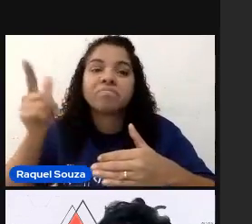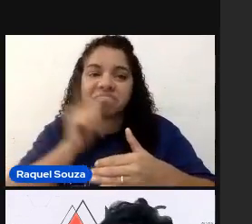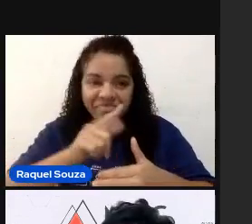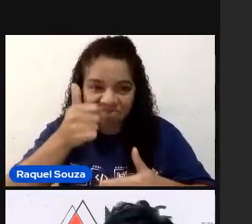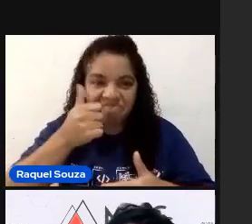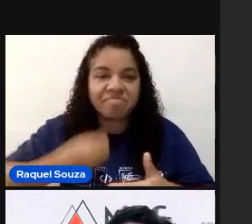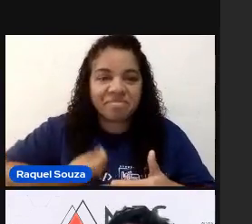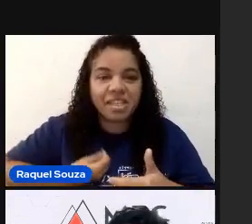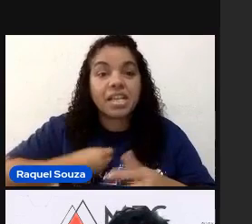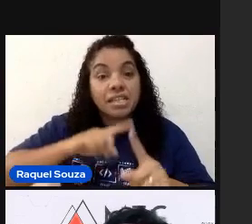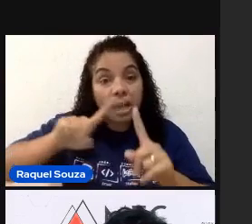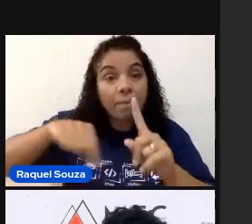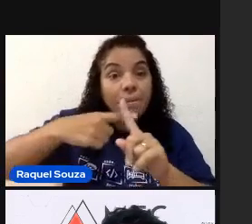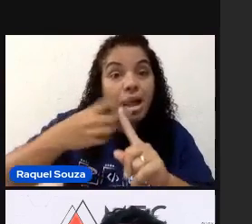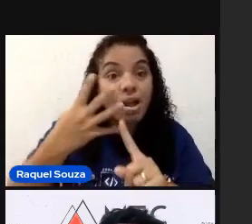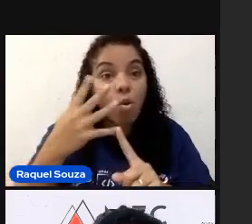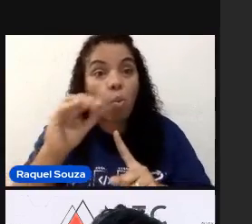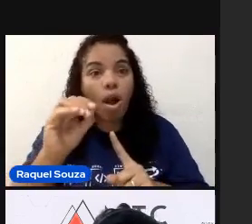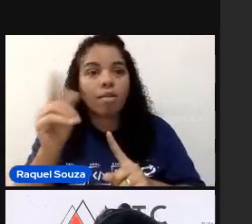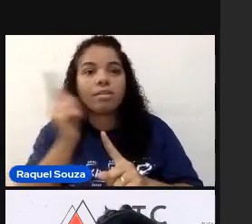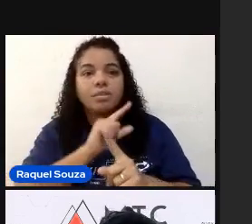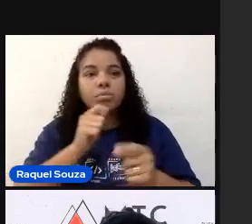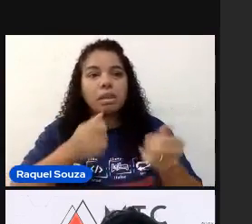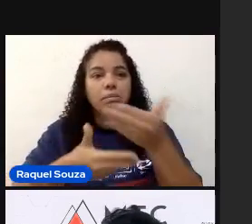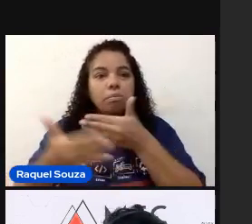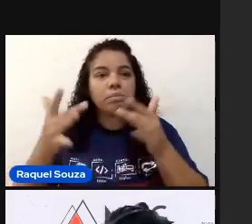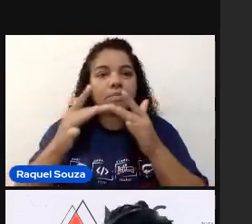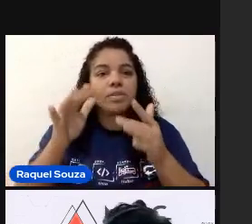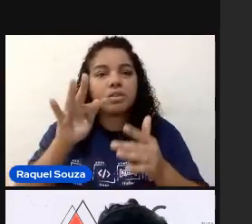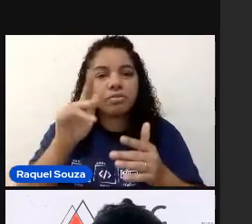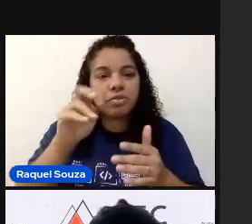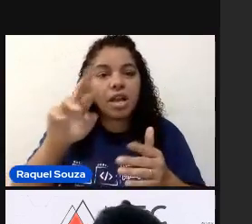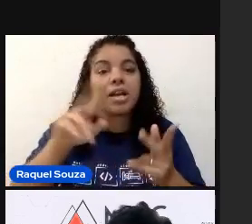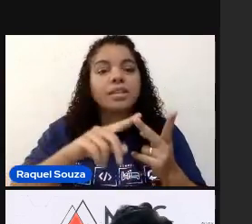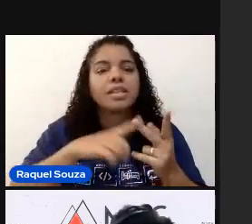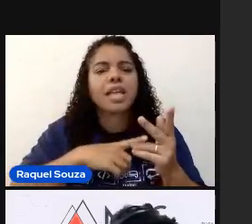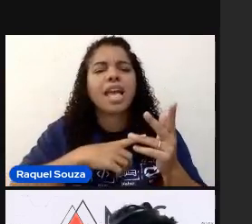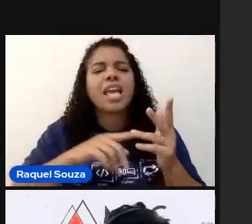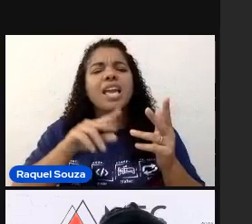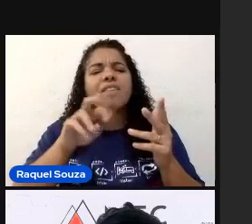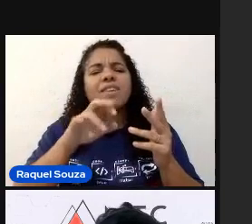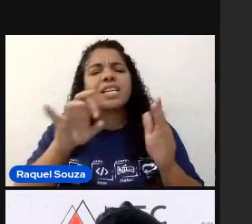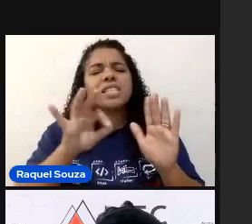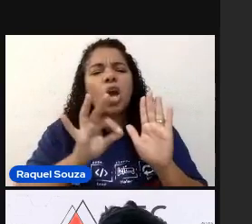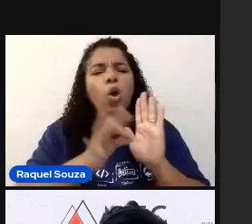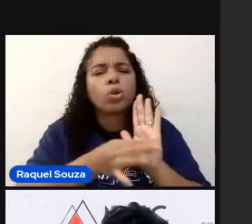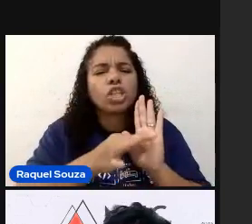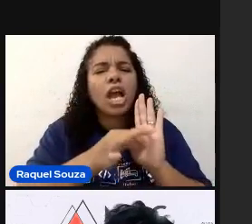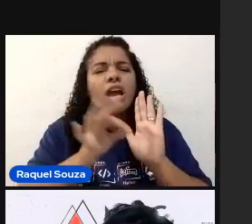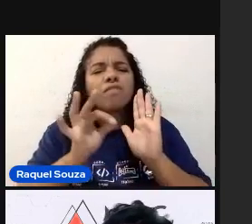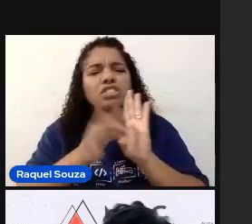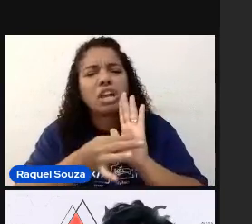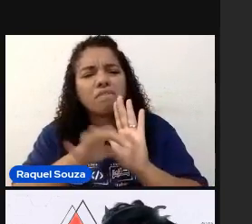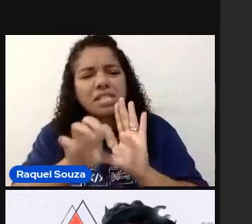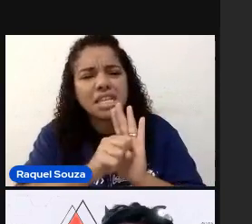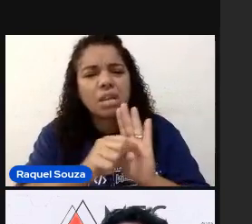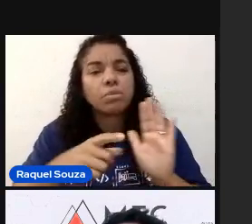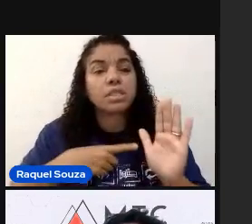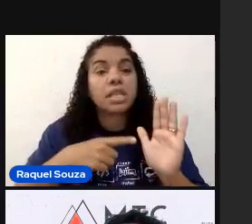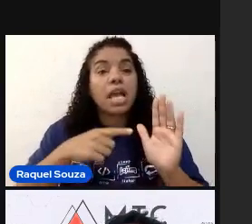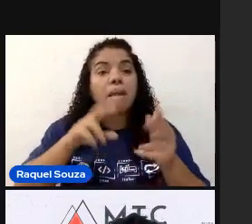de mais 40. Para você interagir com o Flutter. Tem uma versão em JavaScript. Em Java. Tem em Python. Tem um monte de outros aí. Que eu não coloquei também.